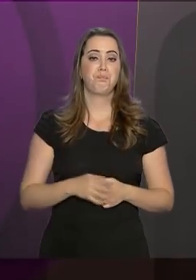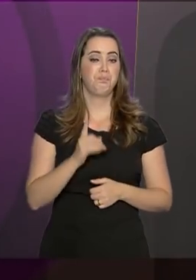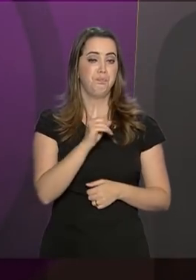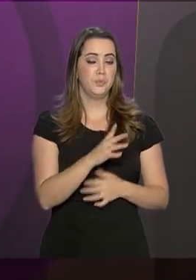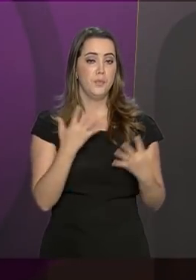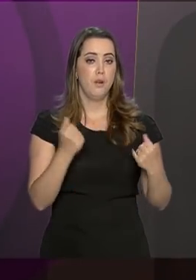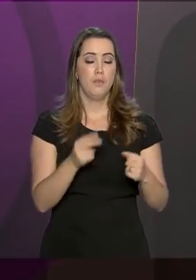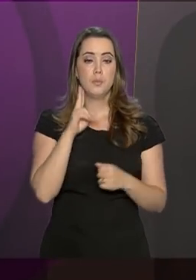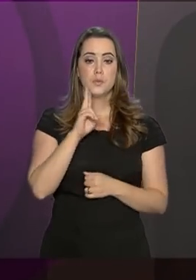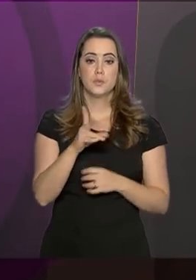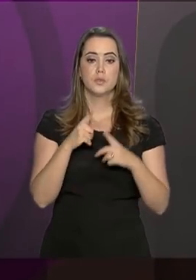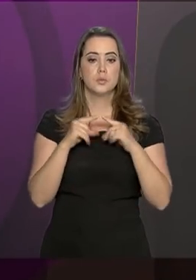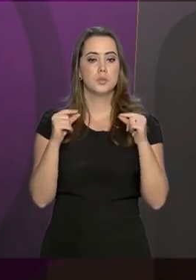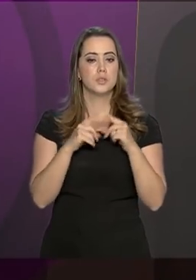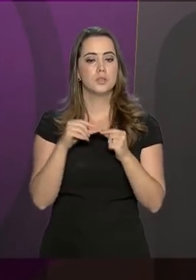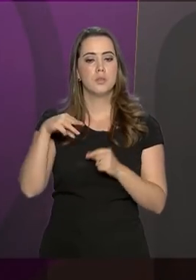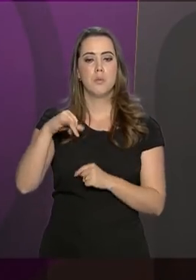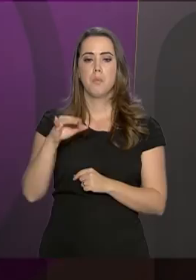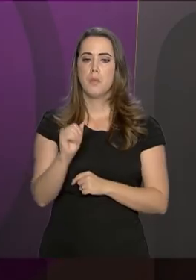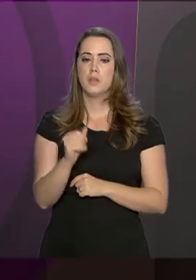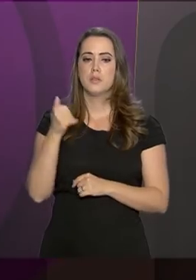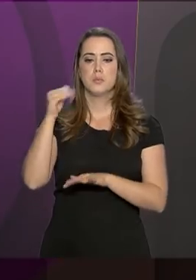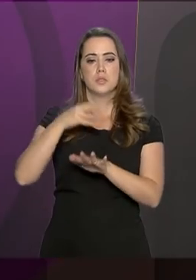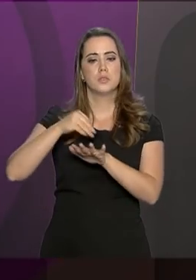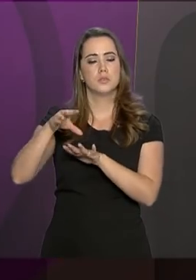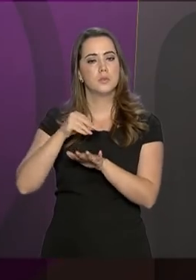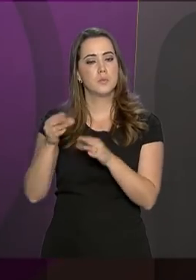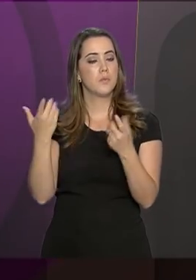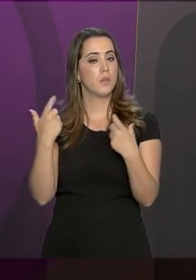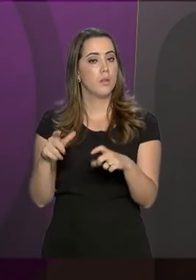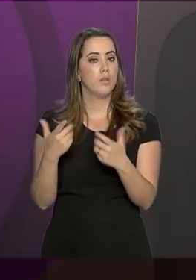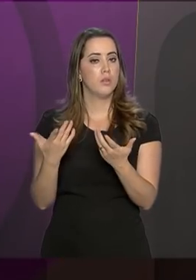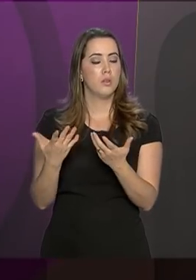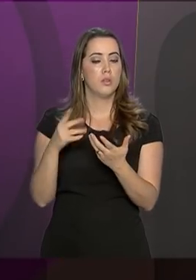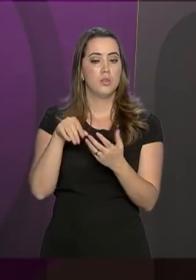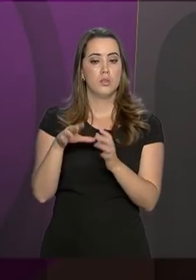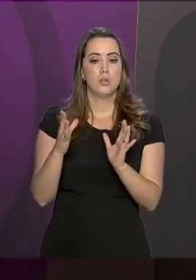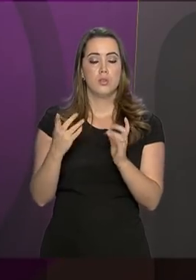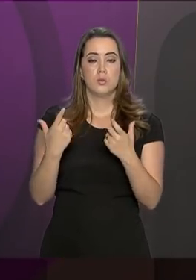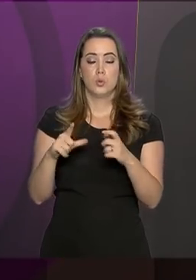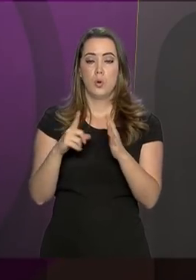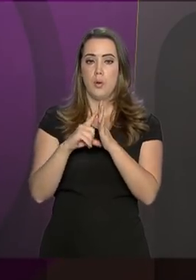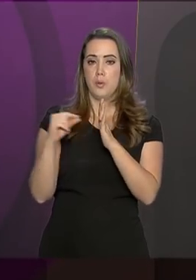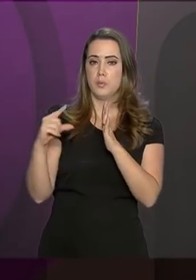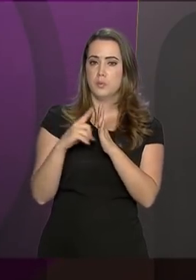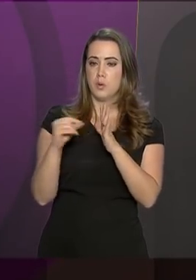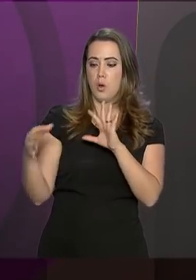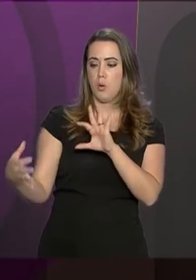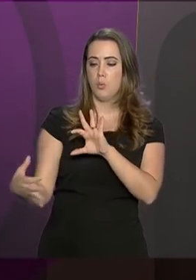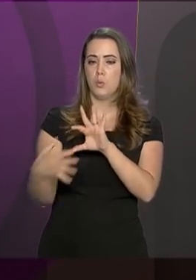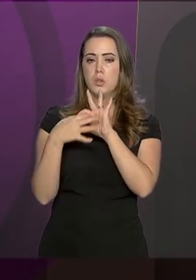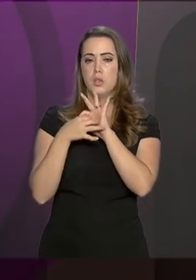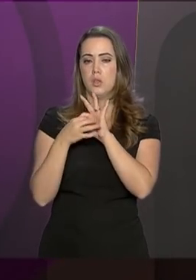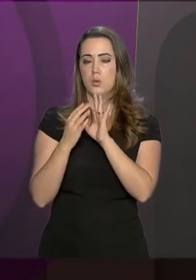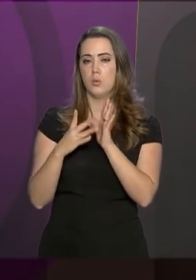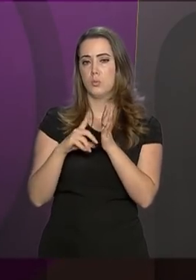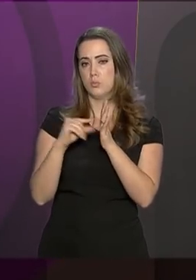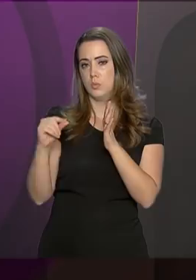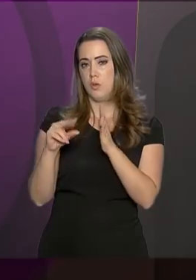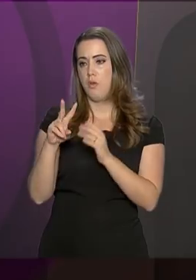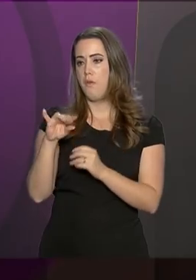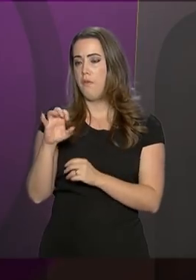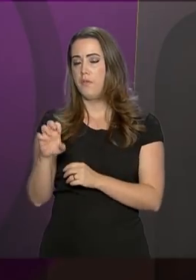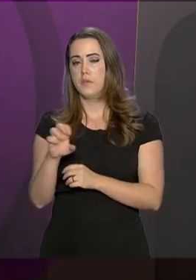a repórter Márcia Fernandes Que tem mais informações do anexo do Palácio do Planalto na vice-presidência Boa tarde, Márcia